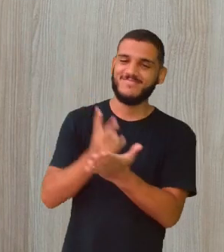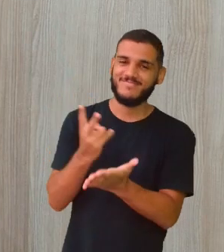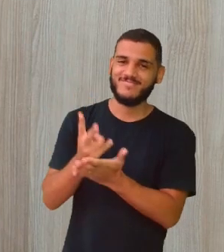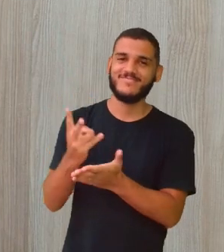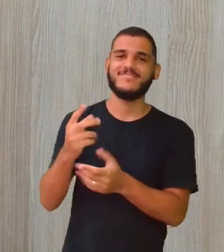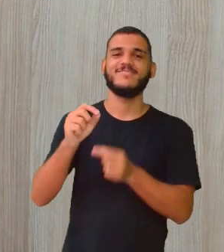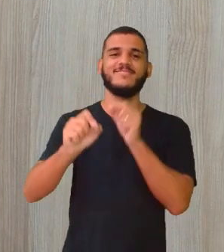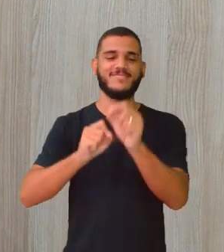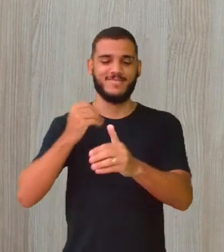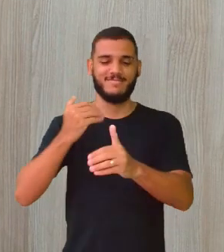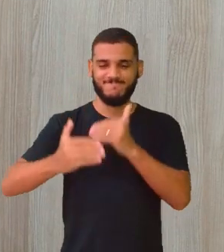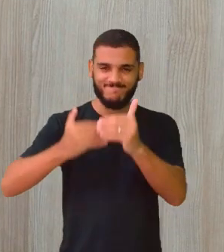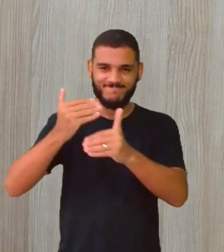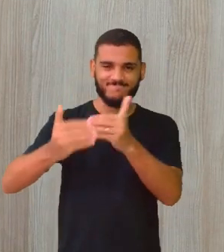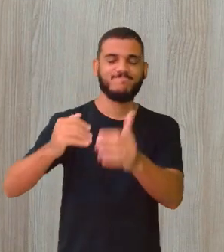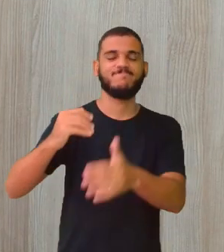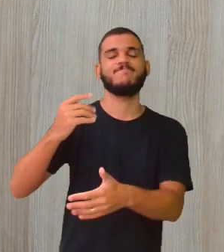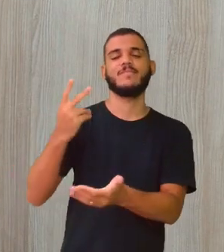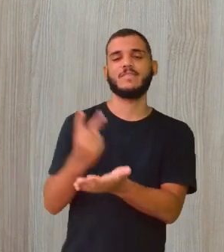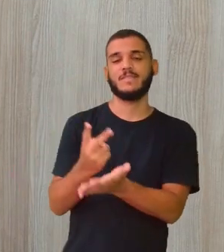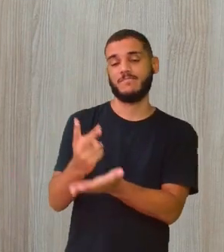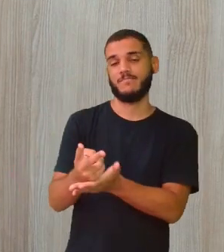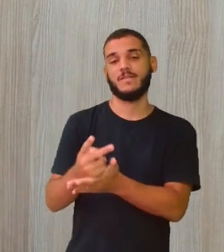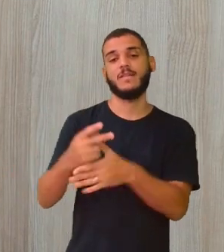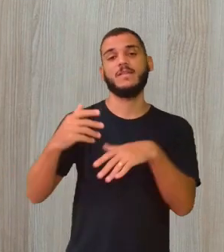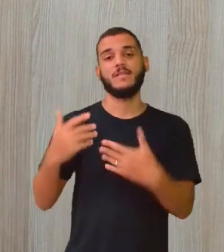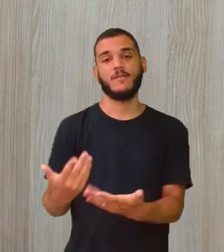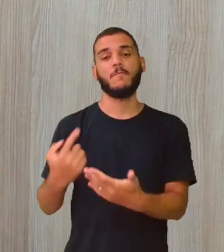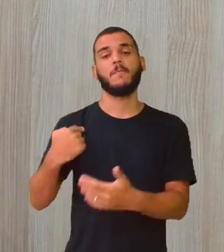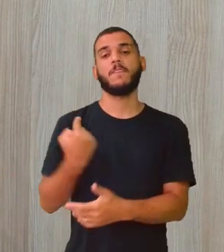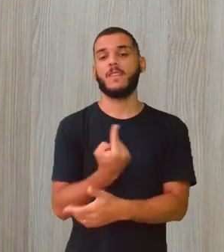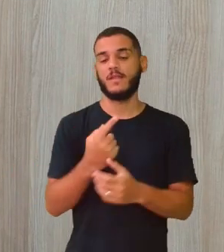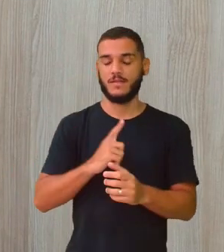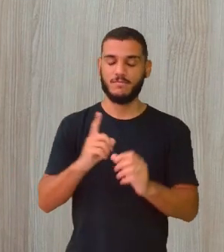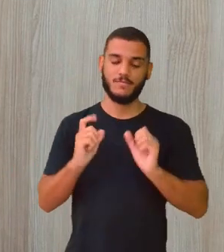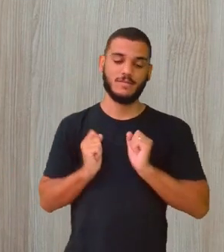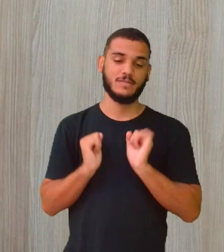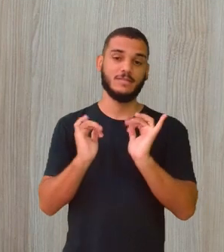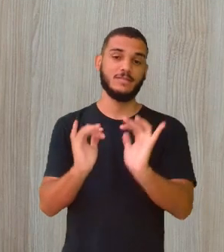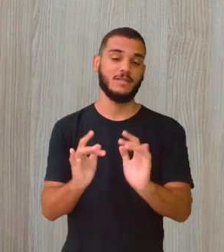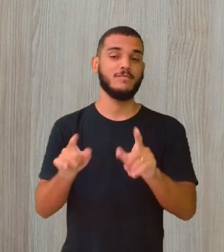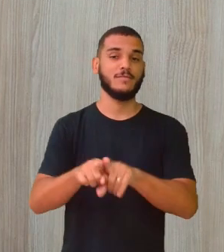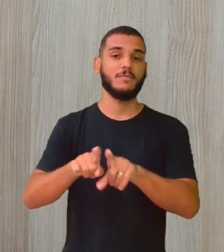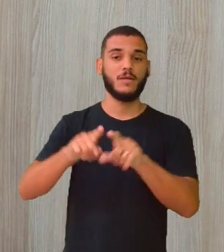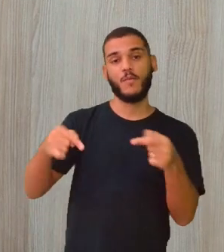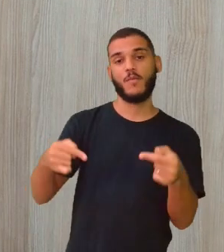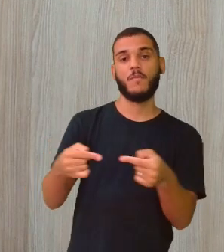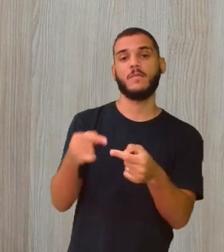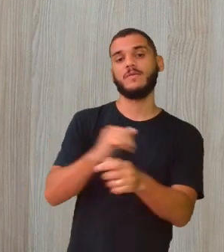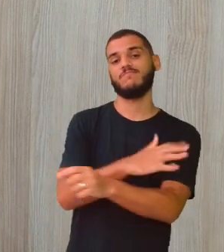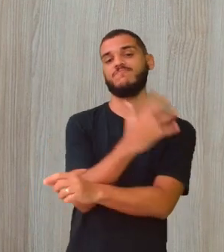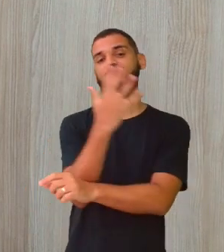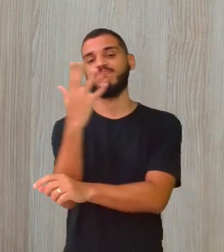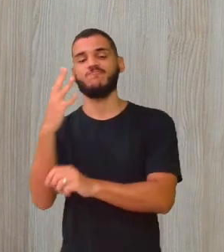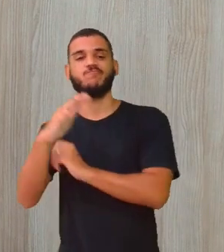Um passo de cada vez, né? Mas agir, né? Em relação a essas questões ambientais. Porque, de fato, a gente